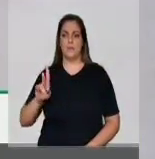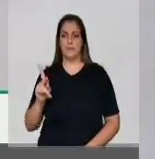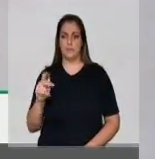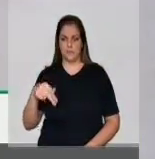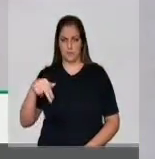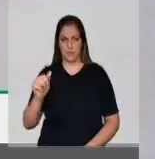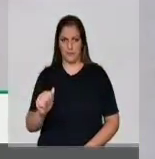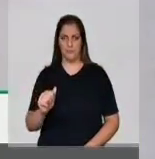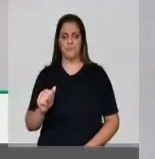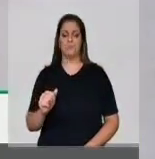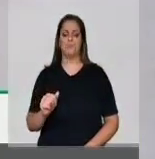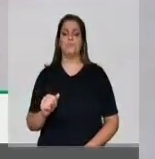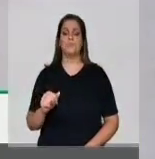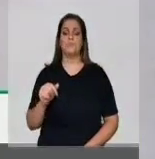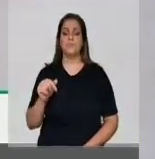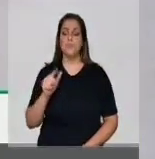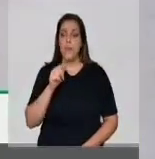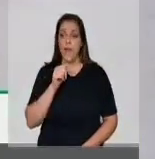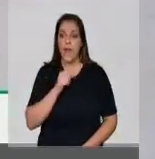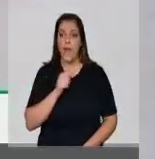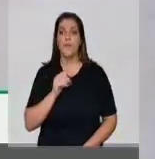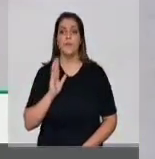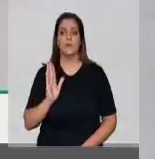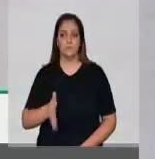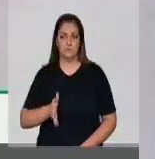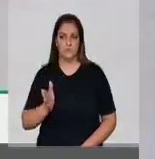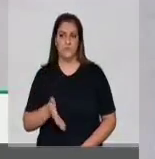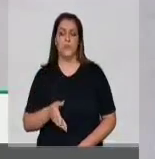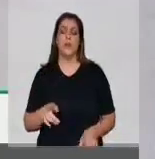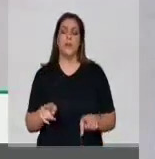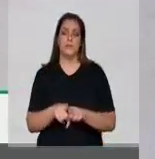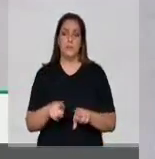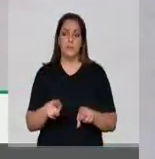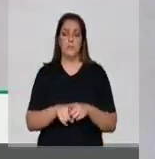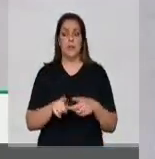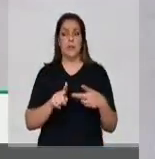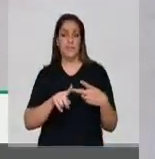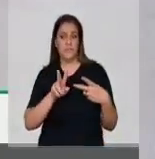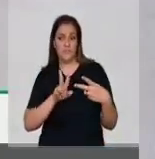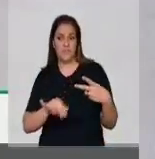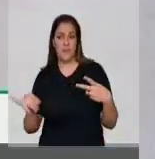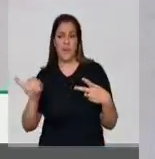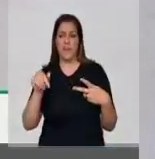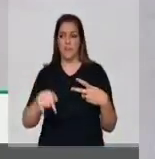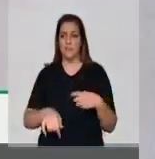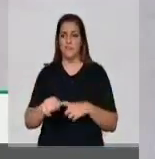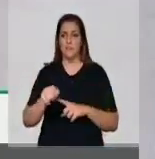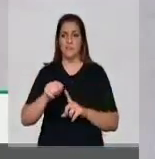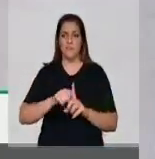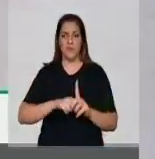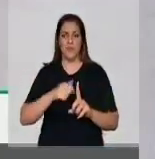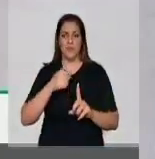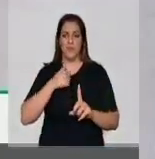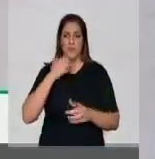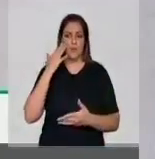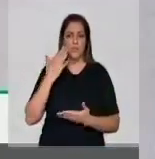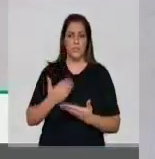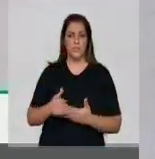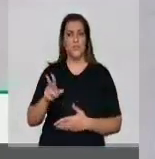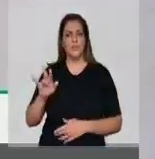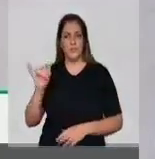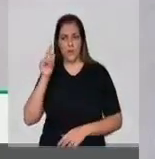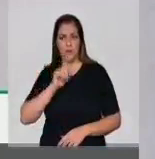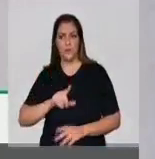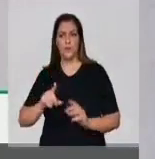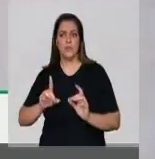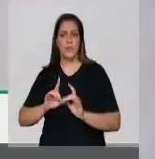dessa água também, o secretário está liberando, eu acredito que até o final do mês, uma retroescavadeira